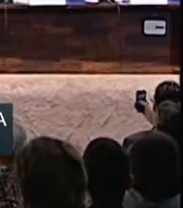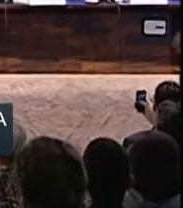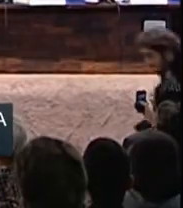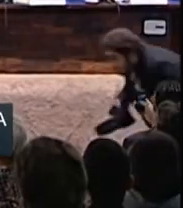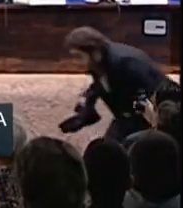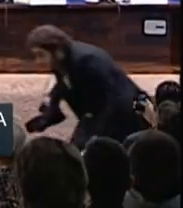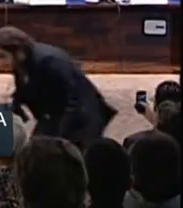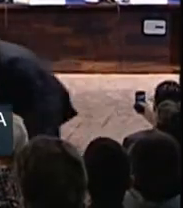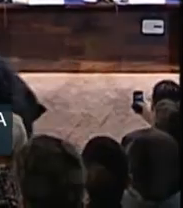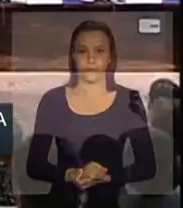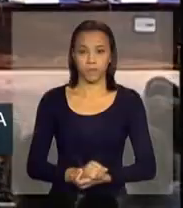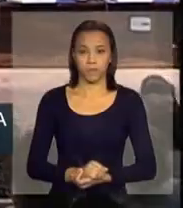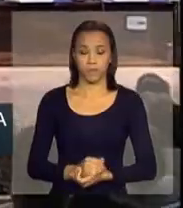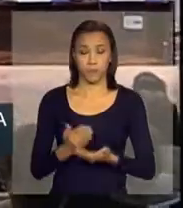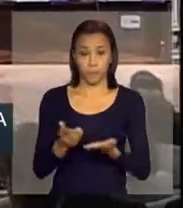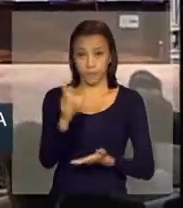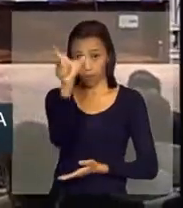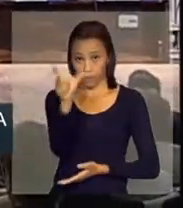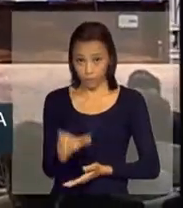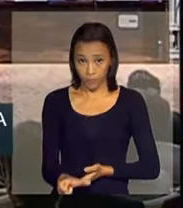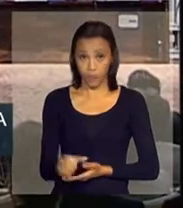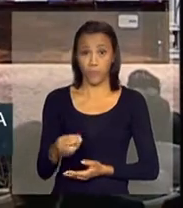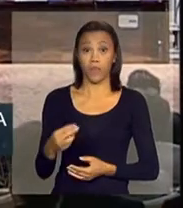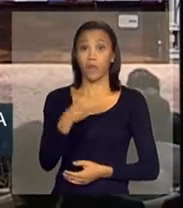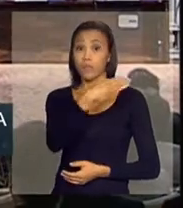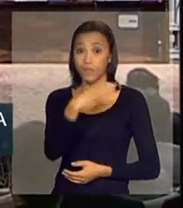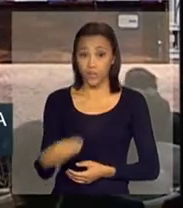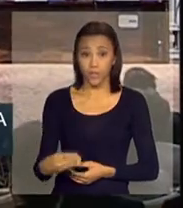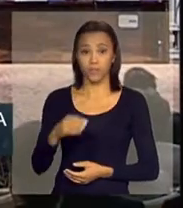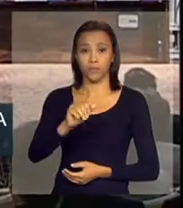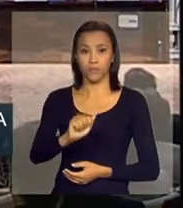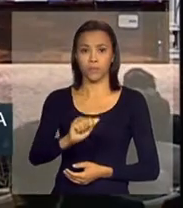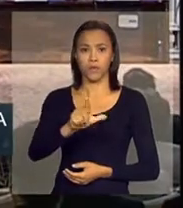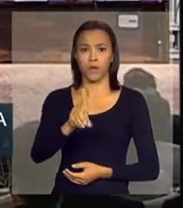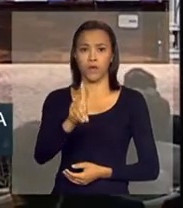Senhor Ministro de Estado do Esporte, Aldo Rebelo.